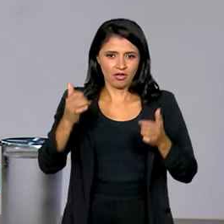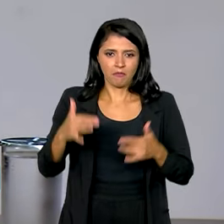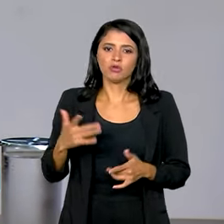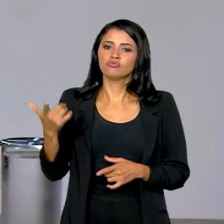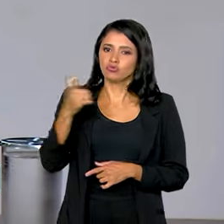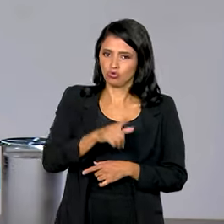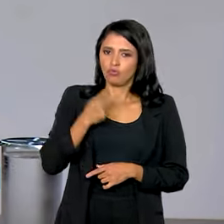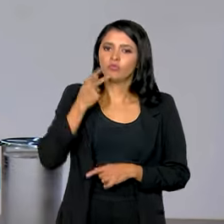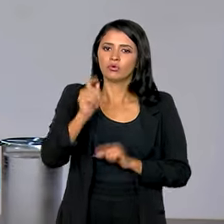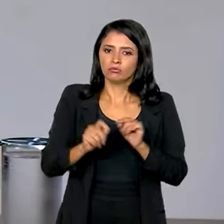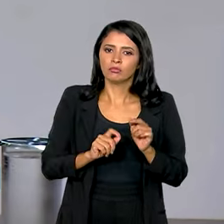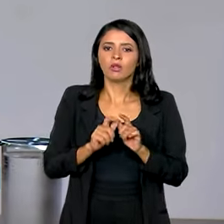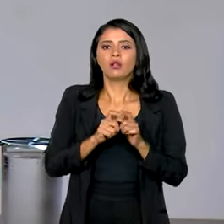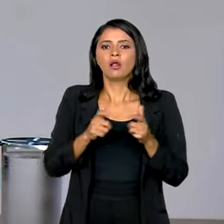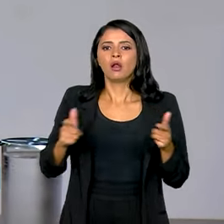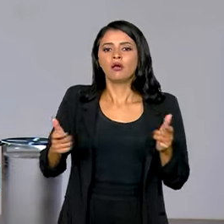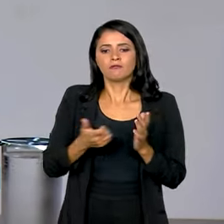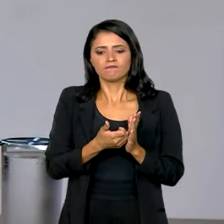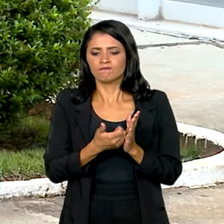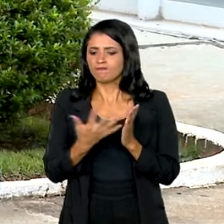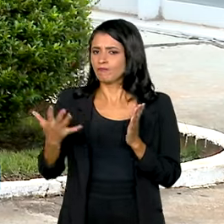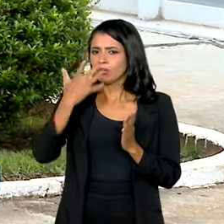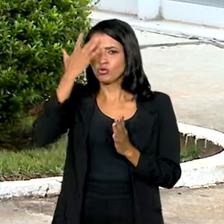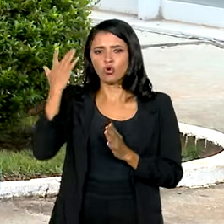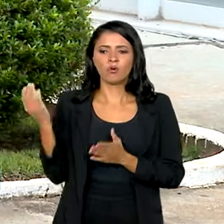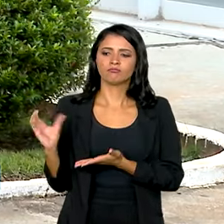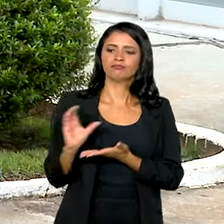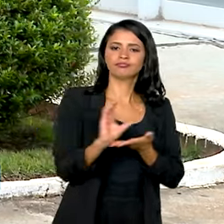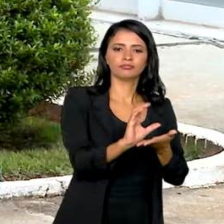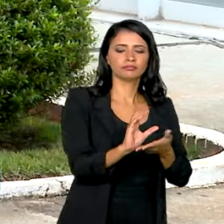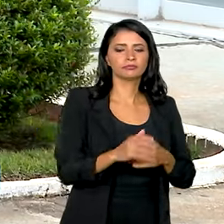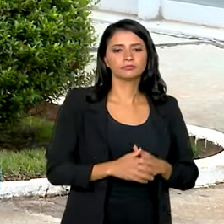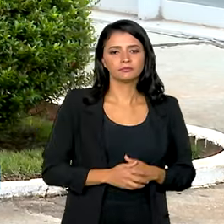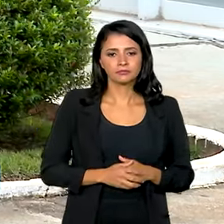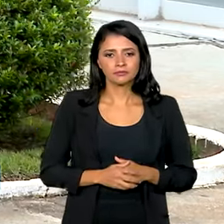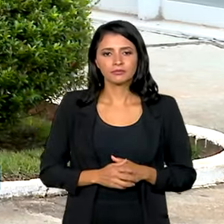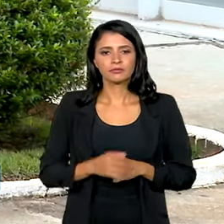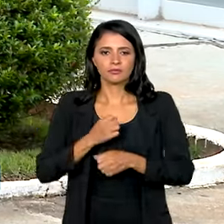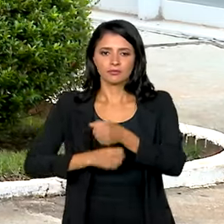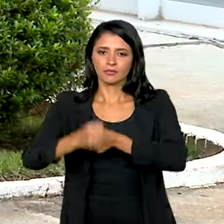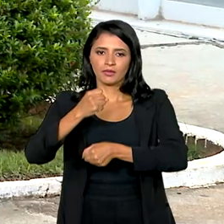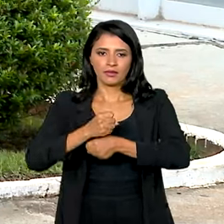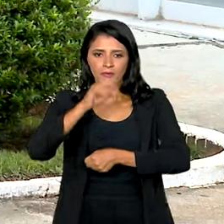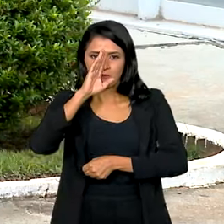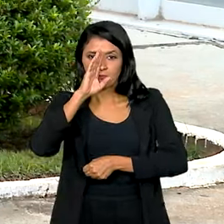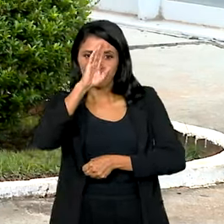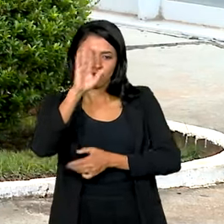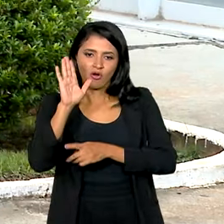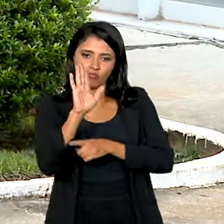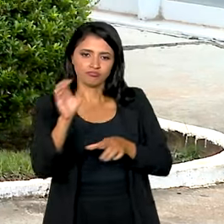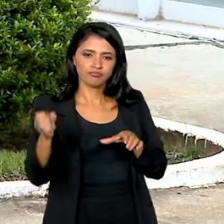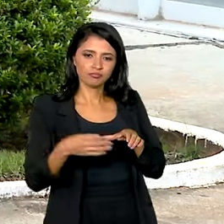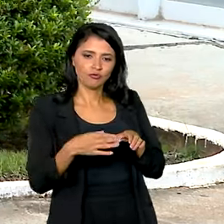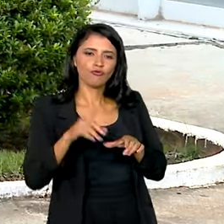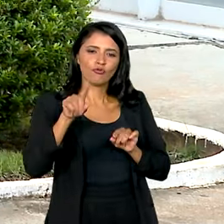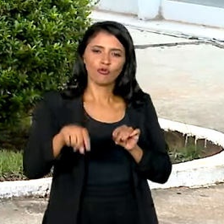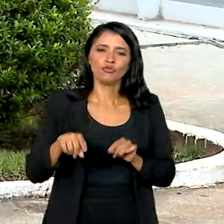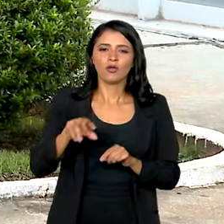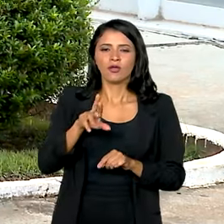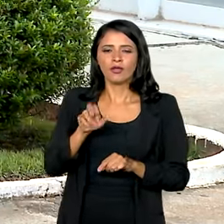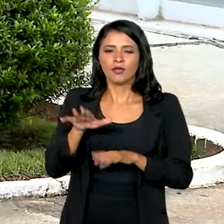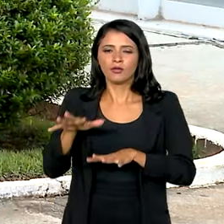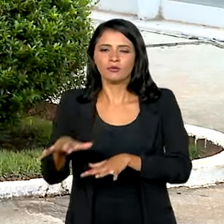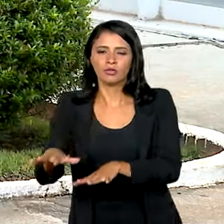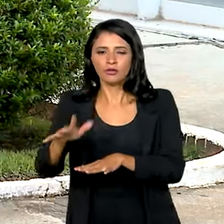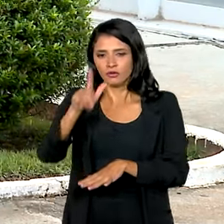reforçar, ampliando o leque de doadores. No ano passado, os principais contribuintes do fundo foram Reino Unido,